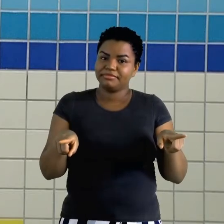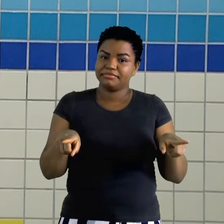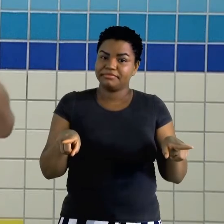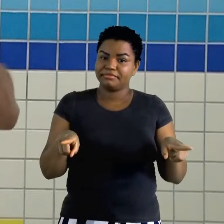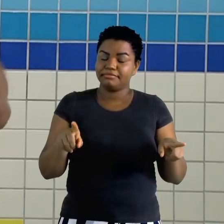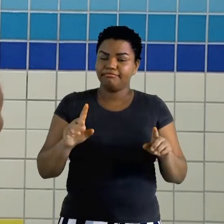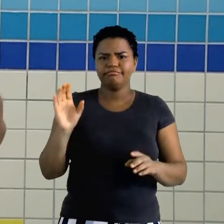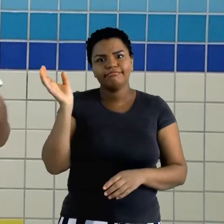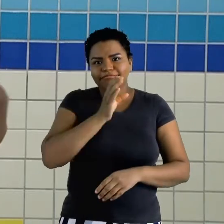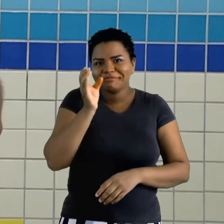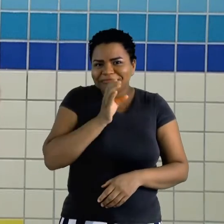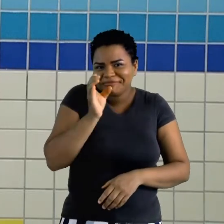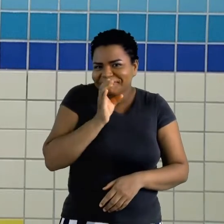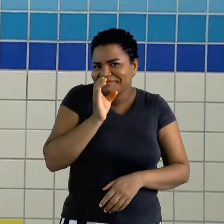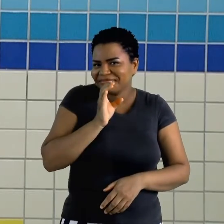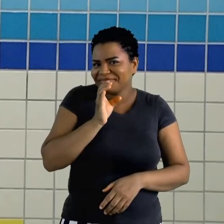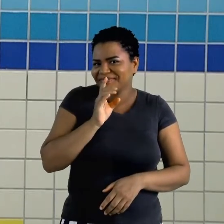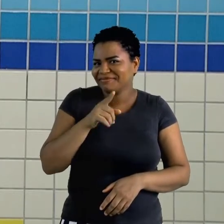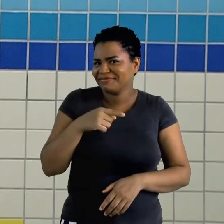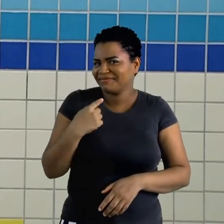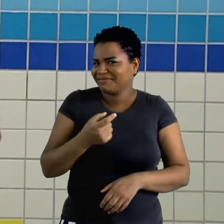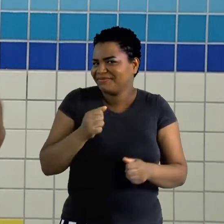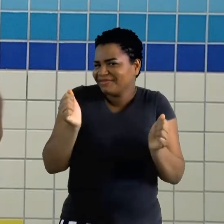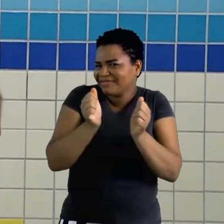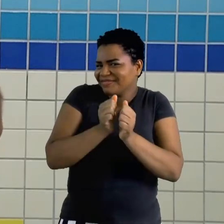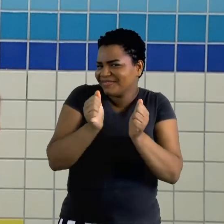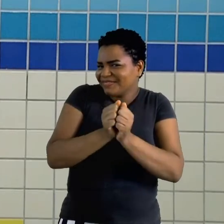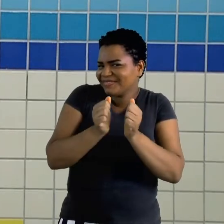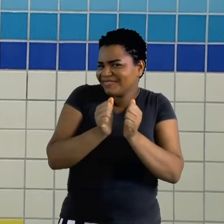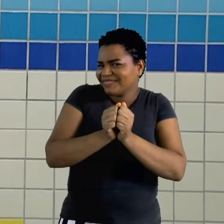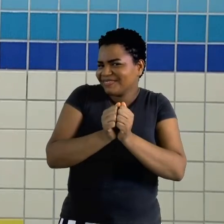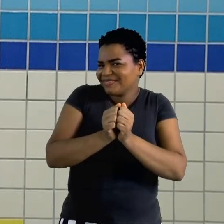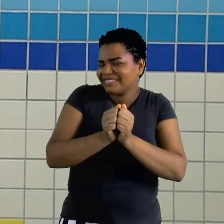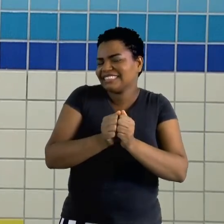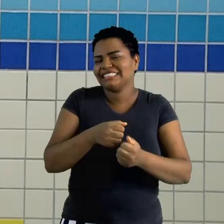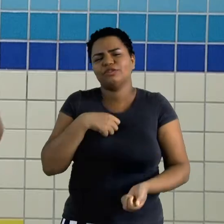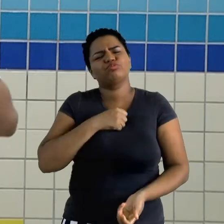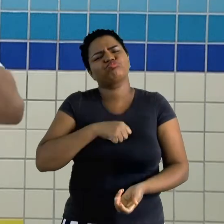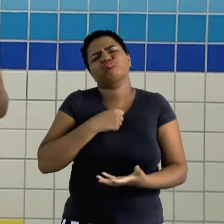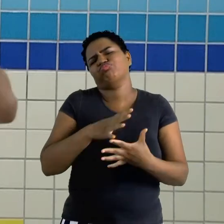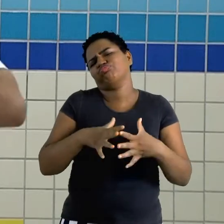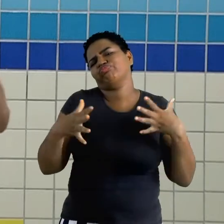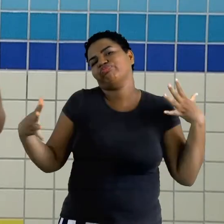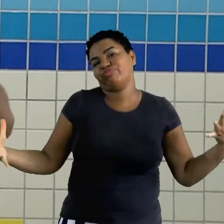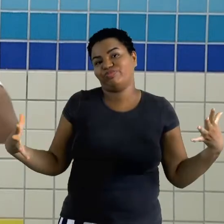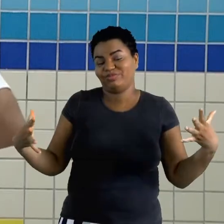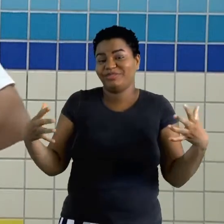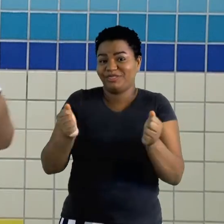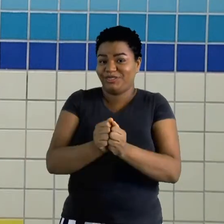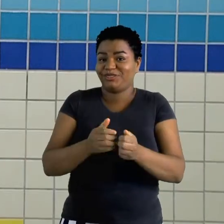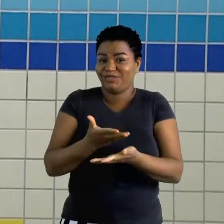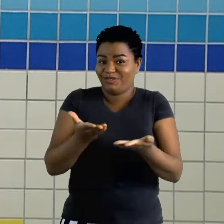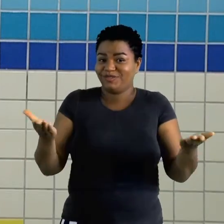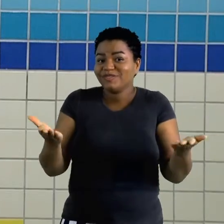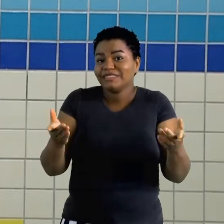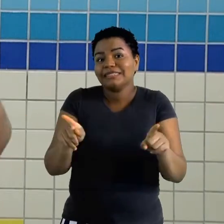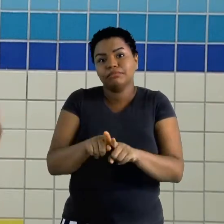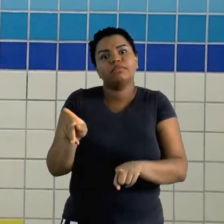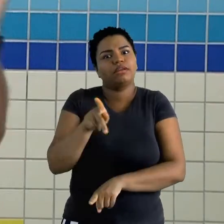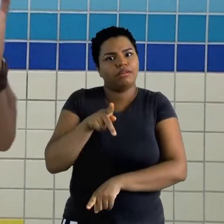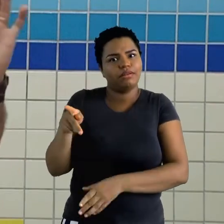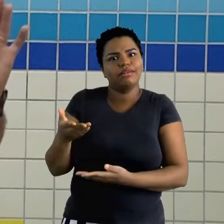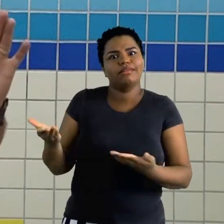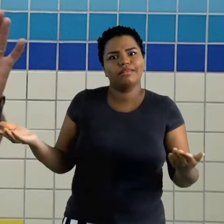logo, logo a gente vai estar bem aí pertinho de você. Eu já estou com uma saudade muito grande de estar junto com vocês, os professores também.